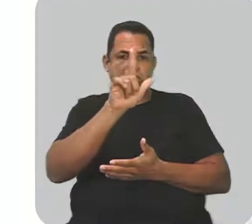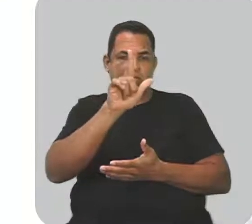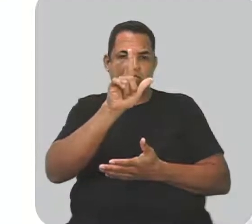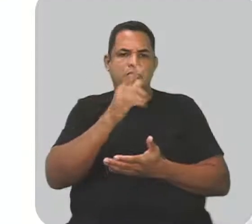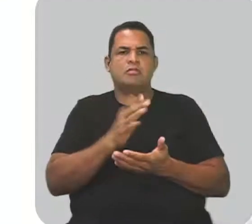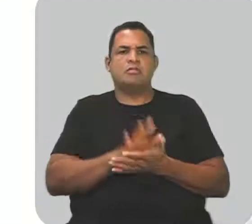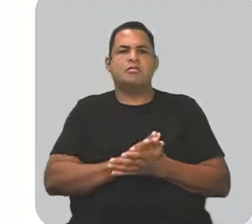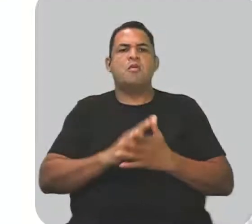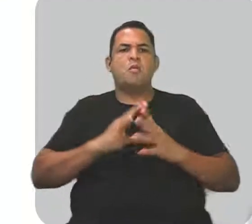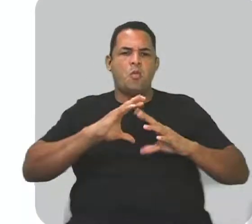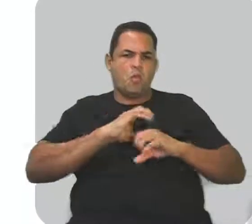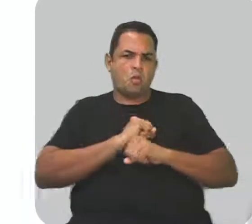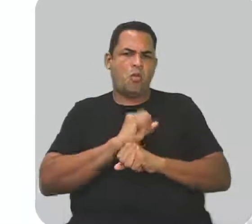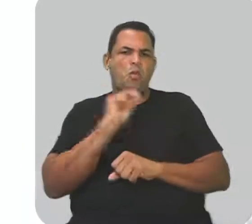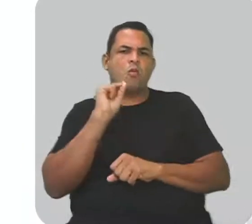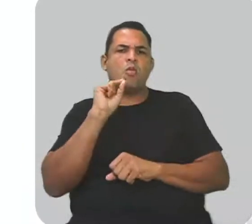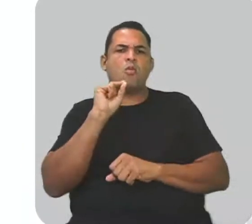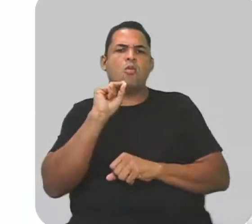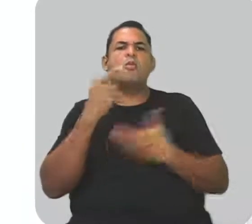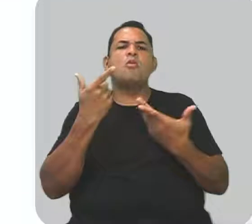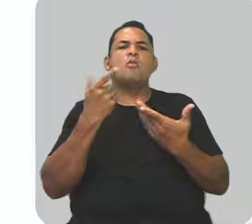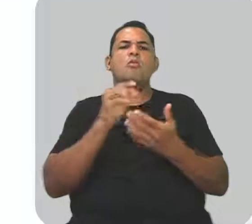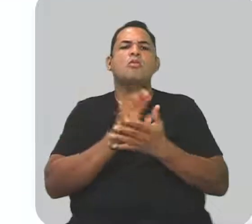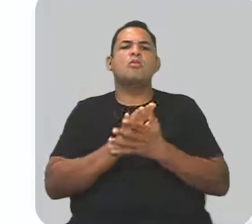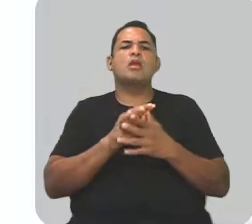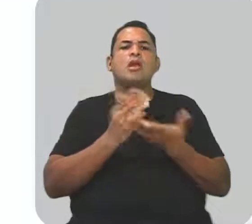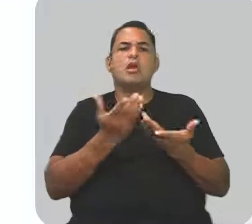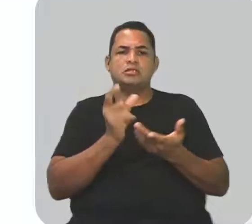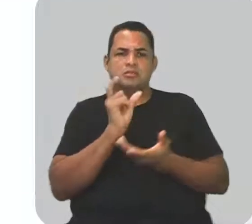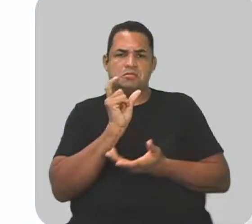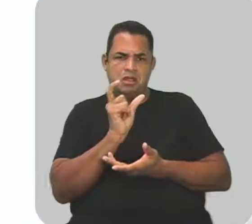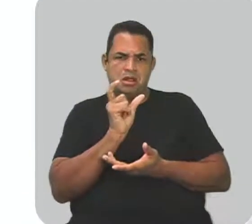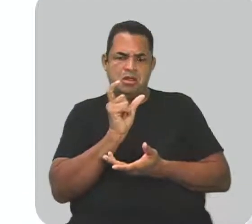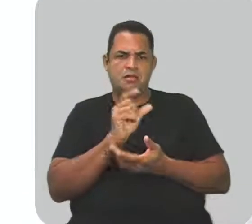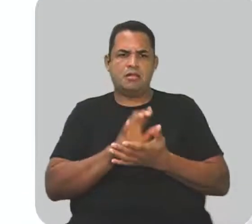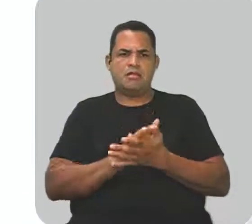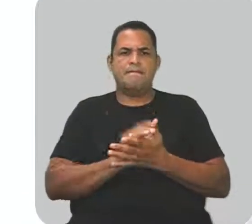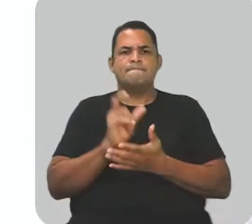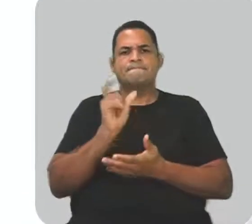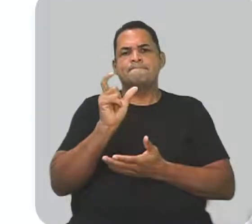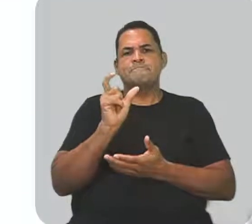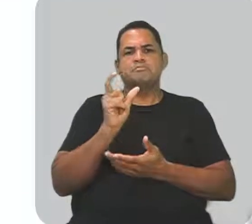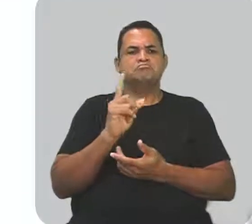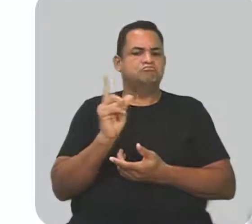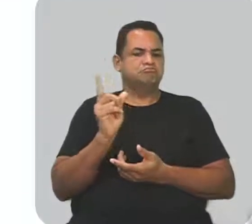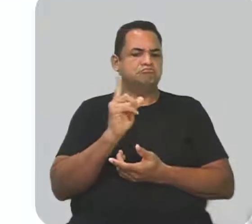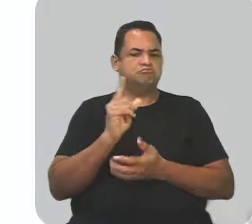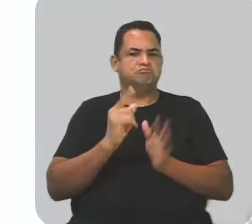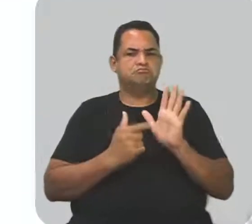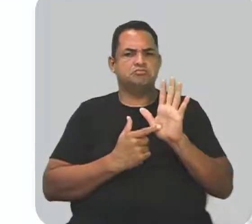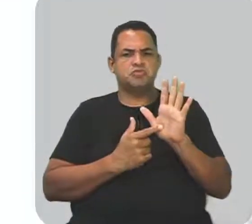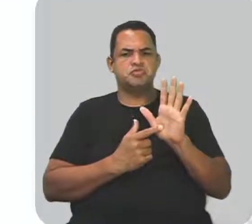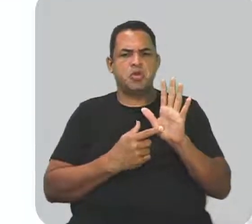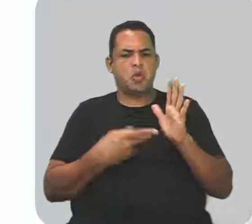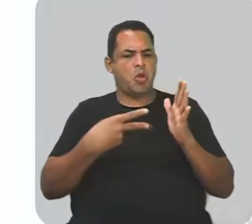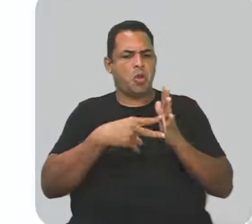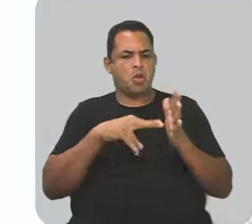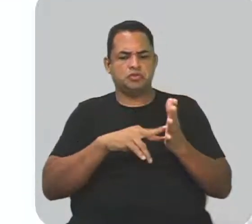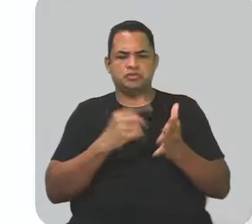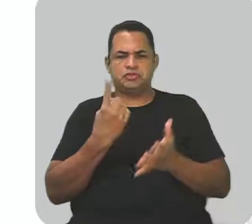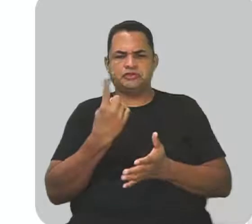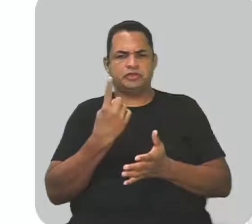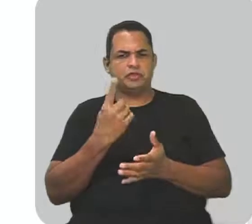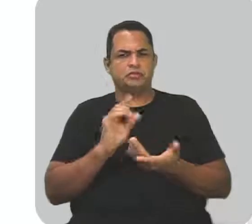Vamos compreender o que realmente vem dizer esse termo. Então, as palavras, elas não apresentam um sentido único.